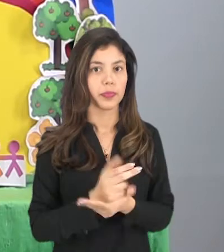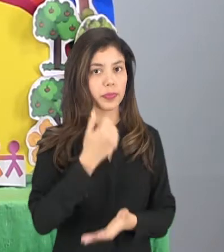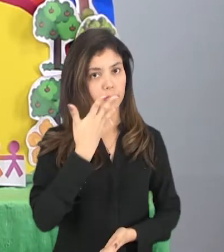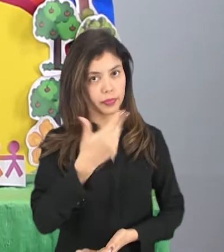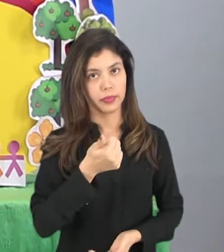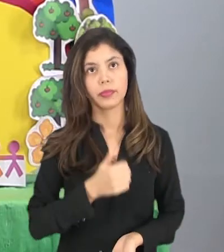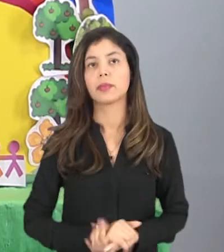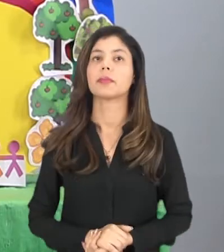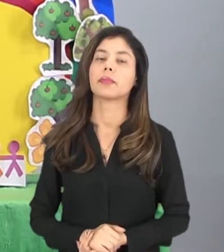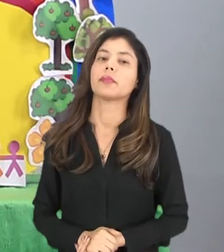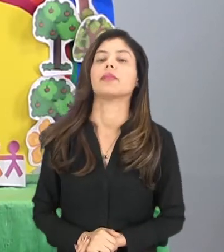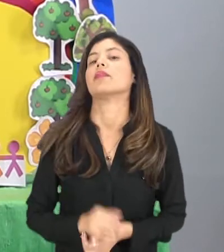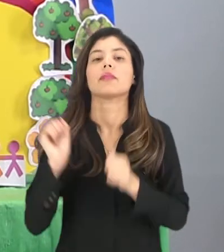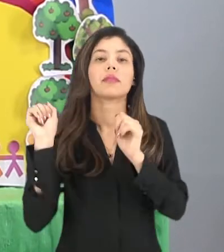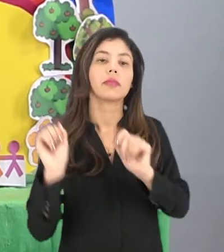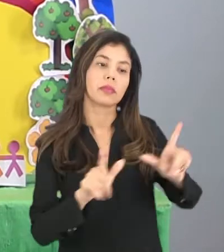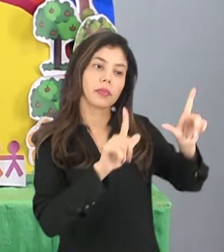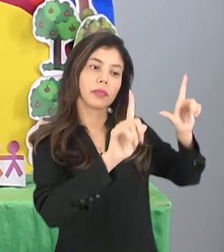cartaz.